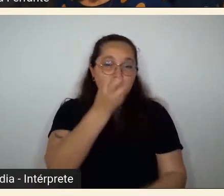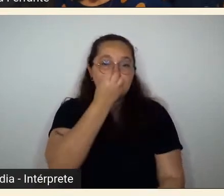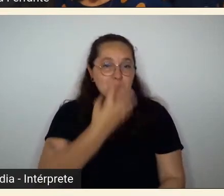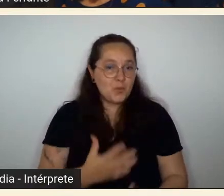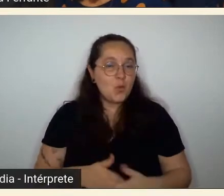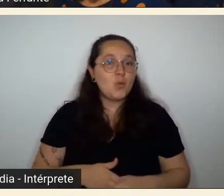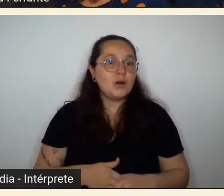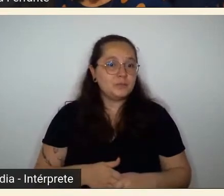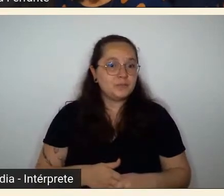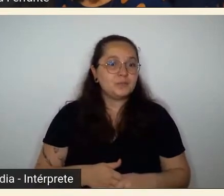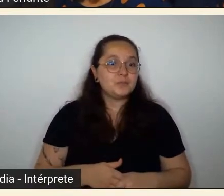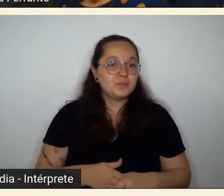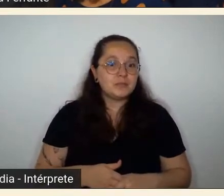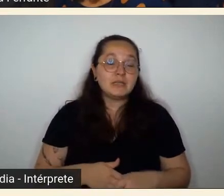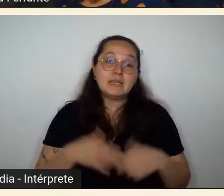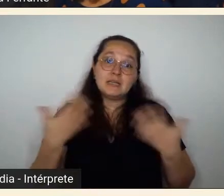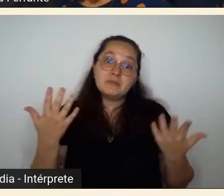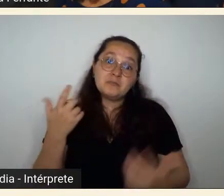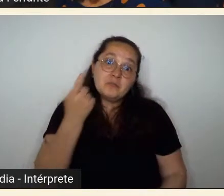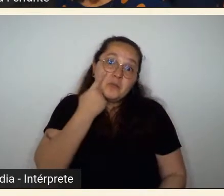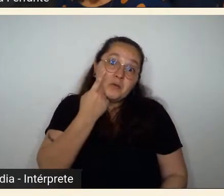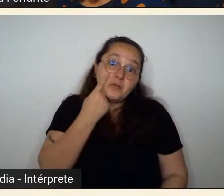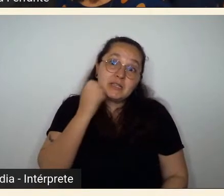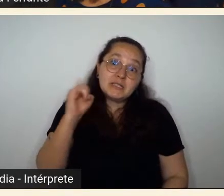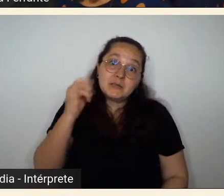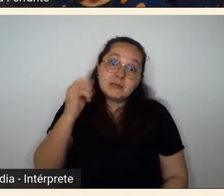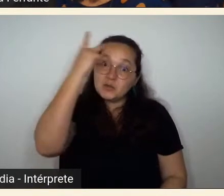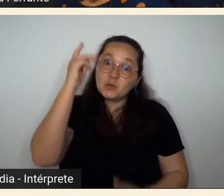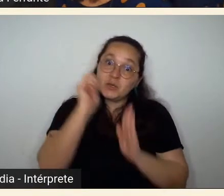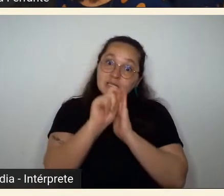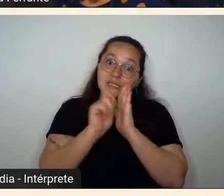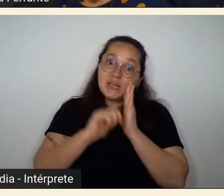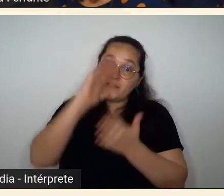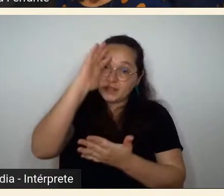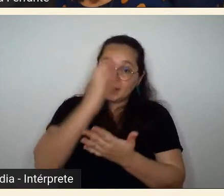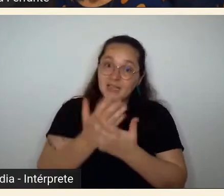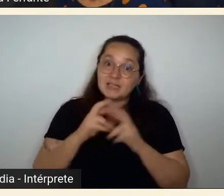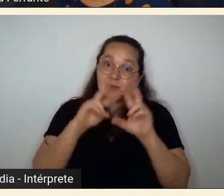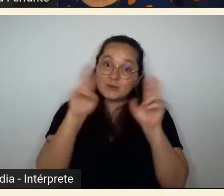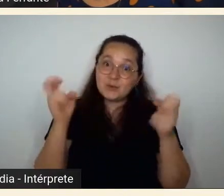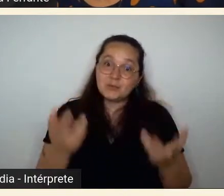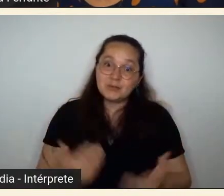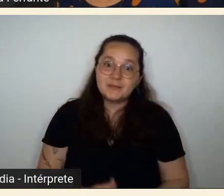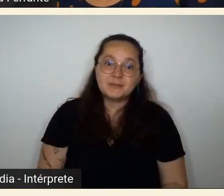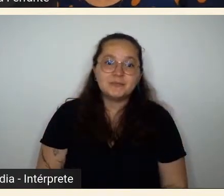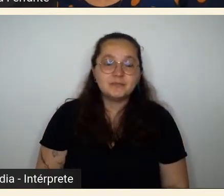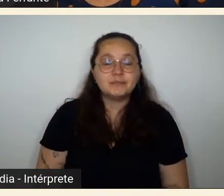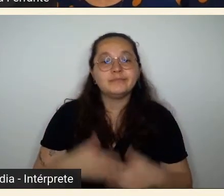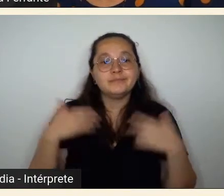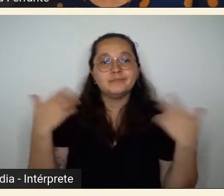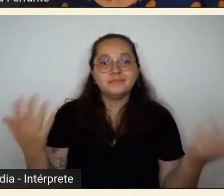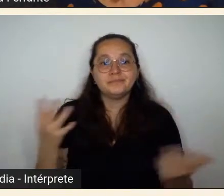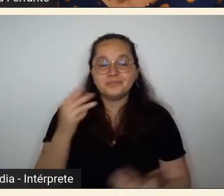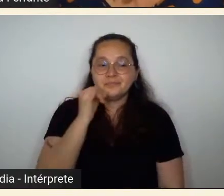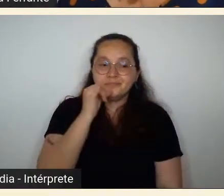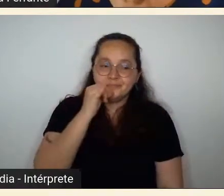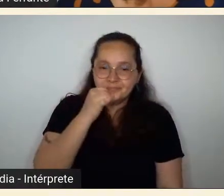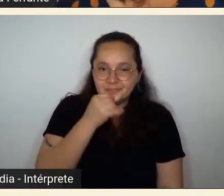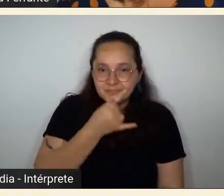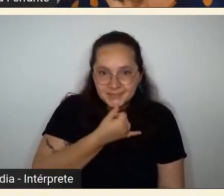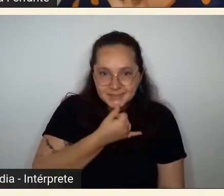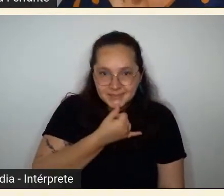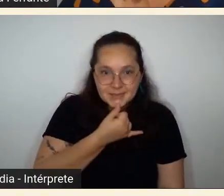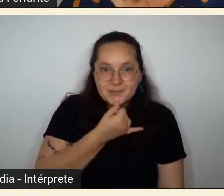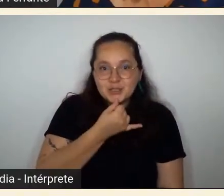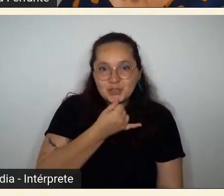oxalá alguém faça uma tese sobre ela porque merece Obrigada Bom infelizmente nós chegamos no nosso